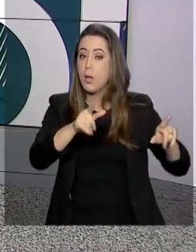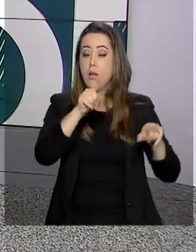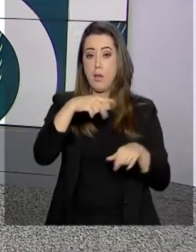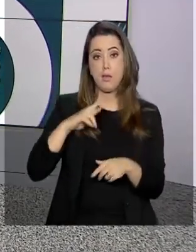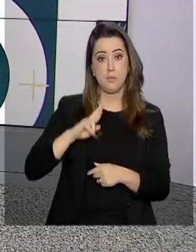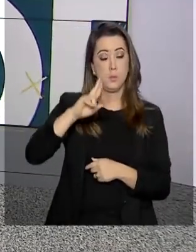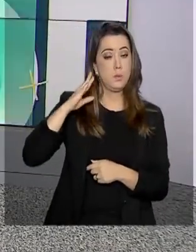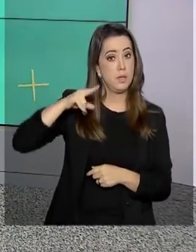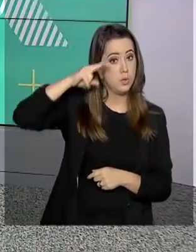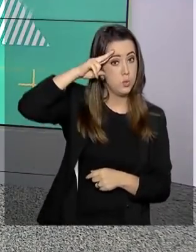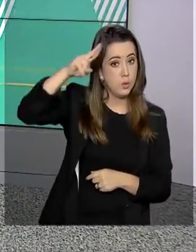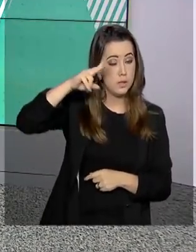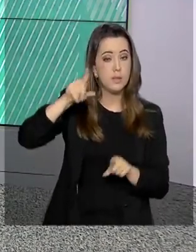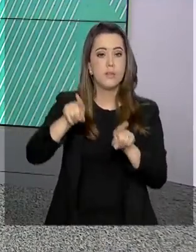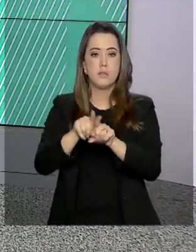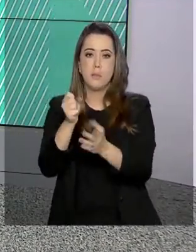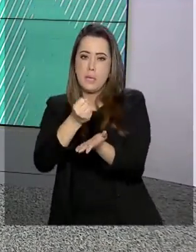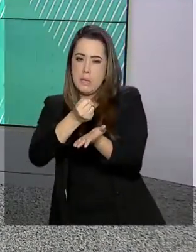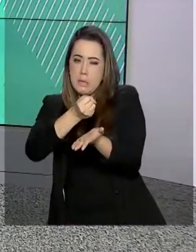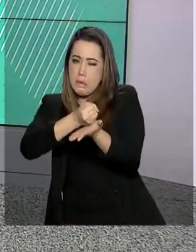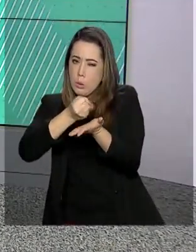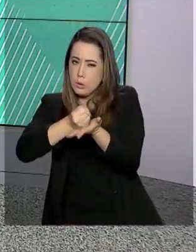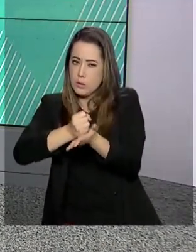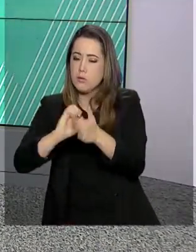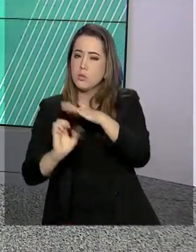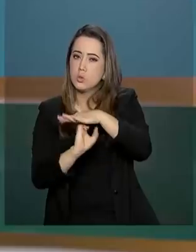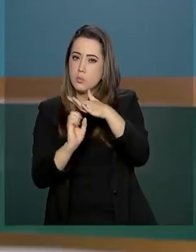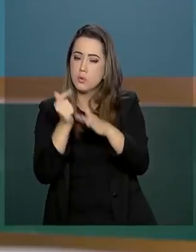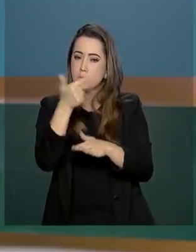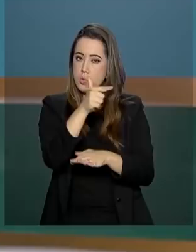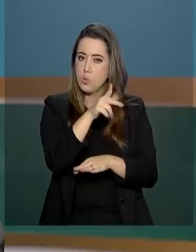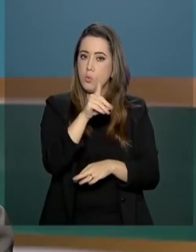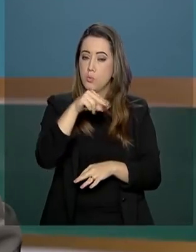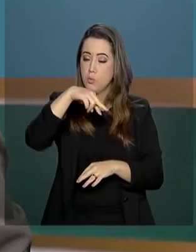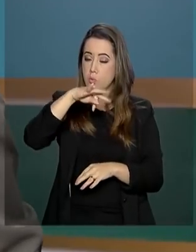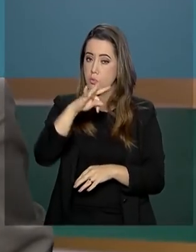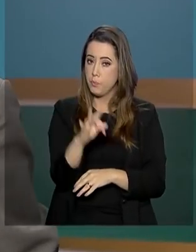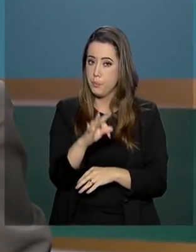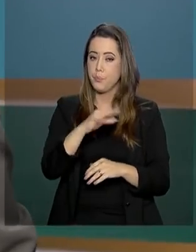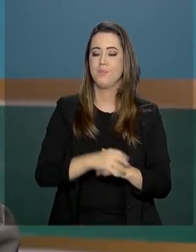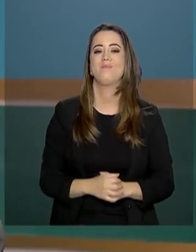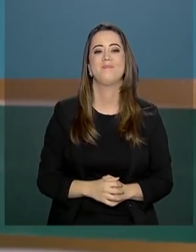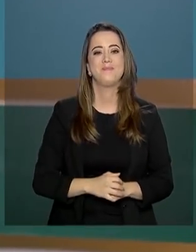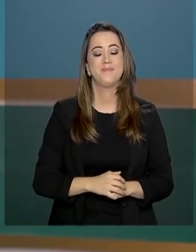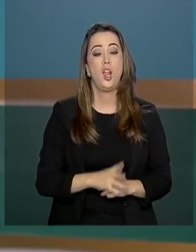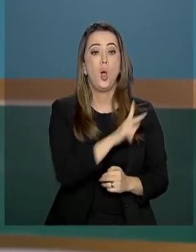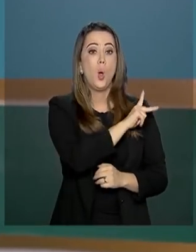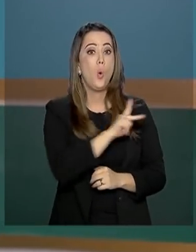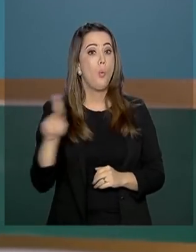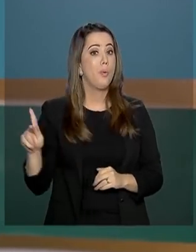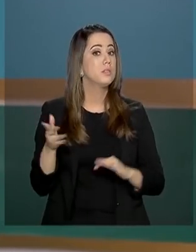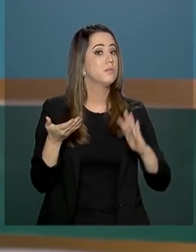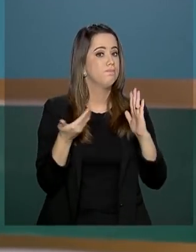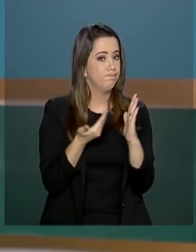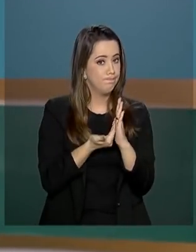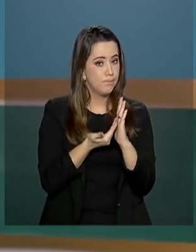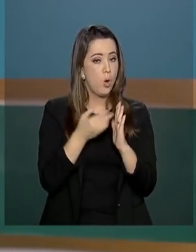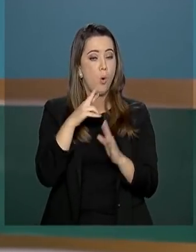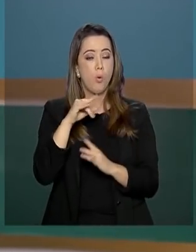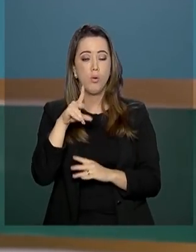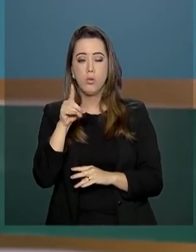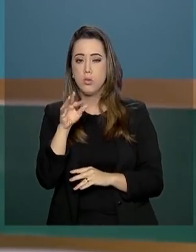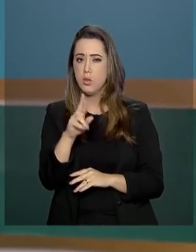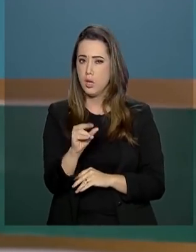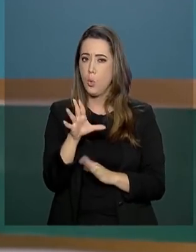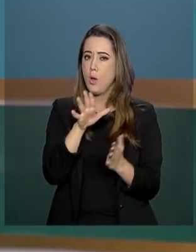Brasileiro e de empresas contratadas pelo DENIT. E o presidente da Câmara, Rodrigo Maia, assumiu a presidência da República